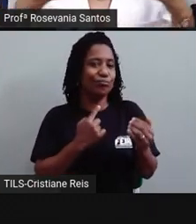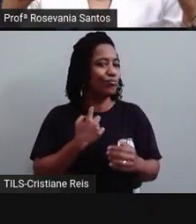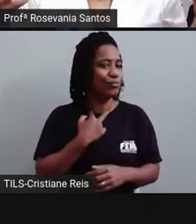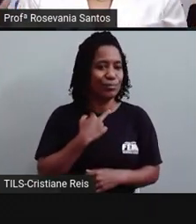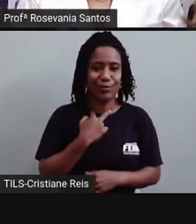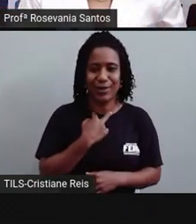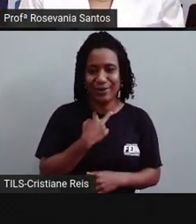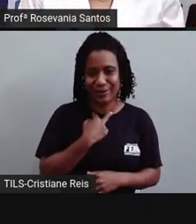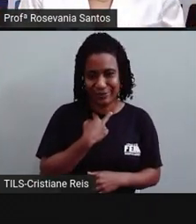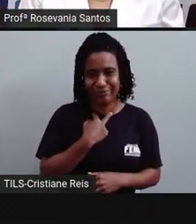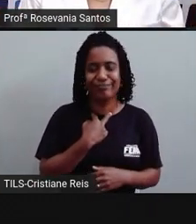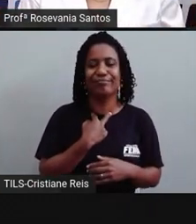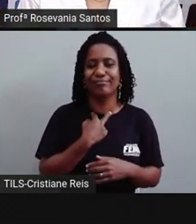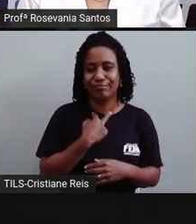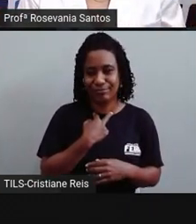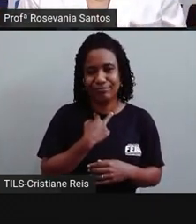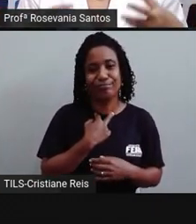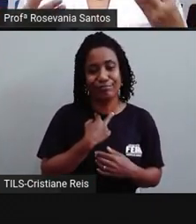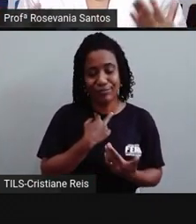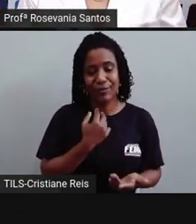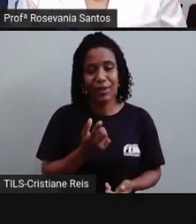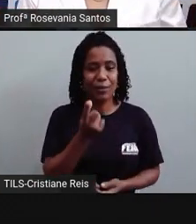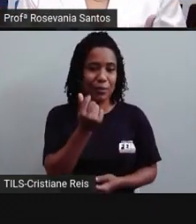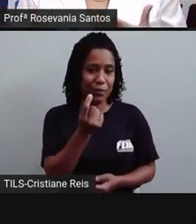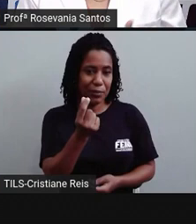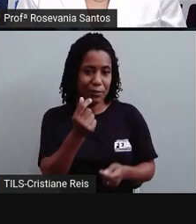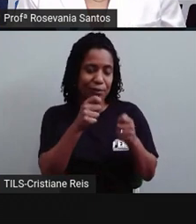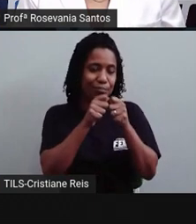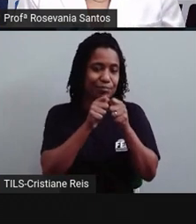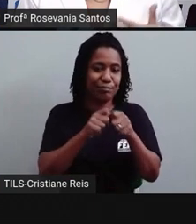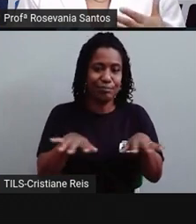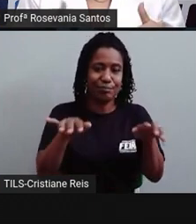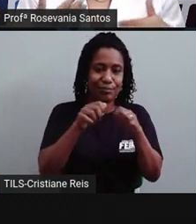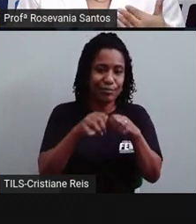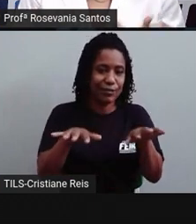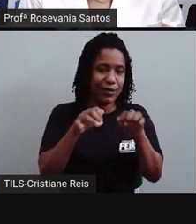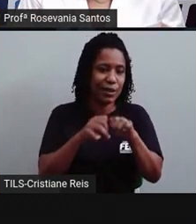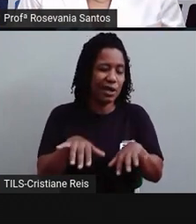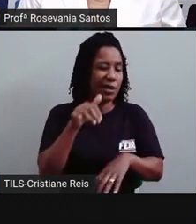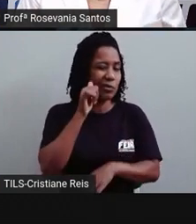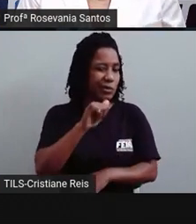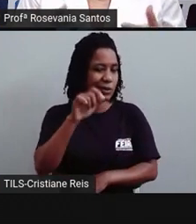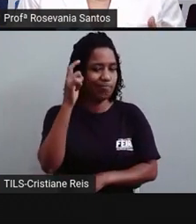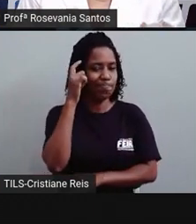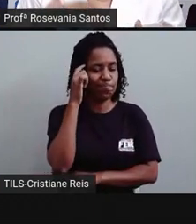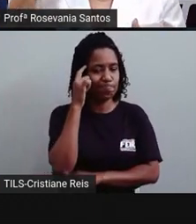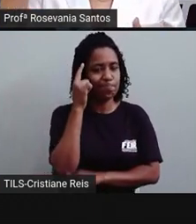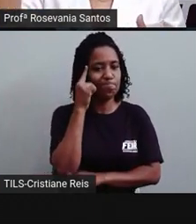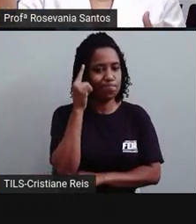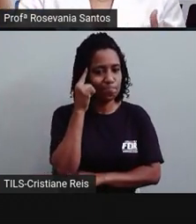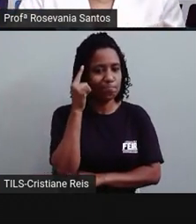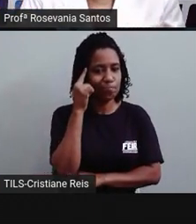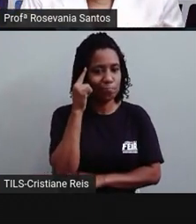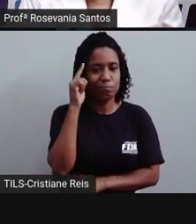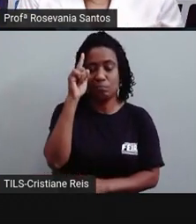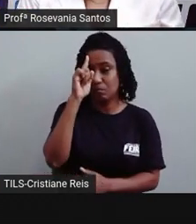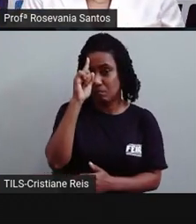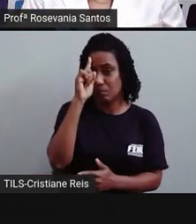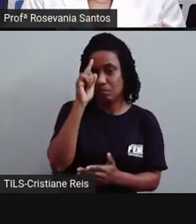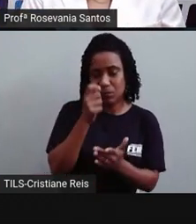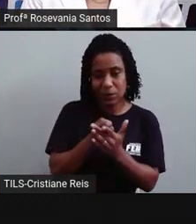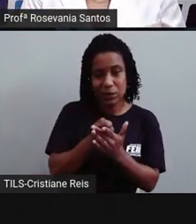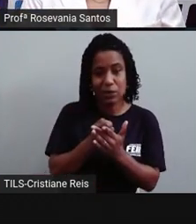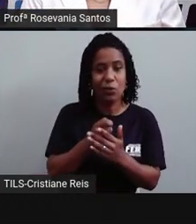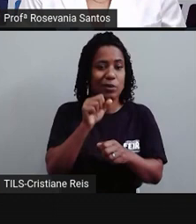todos esses gastos aí colocados estão fazendo com que as mulheres, elas pensem e até mesmo adiem, né,